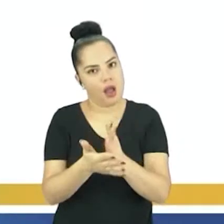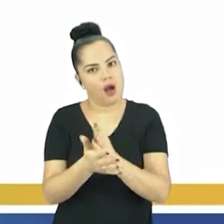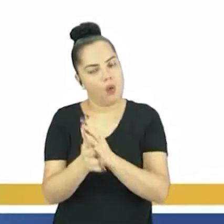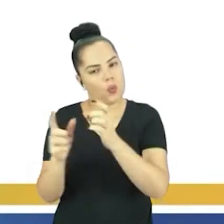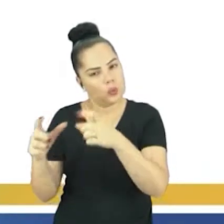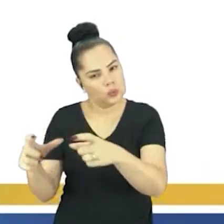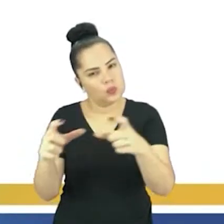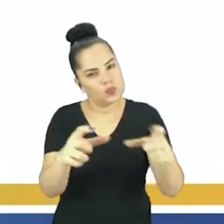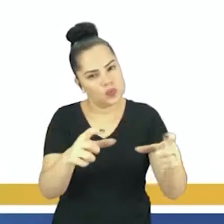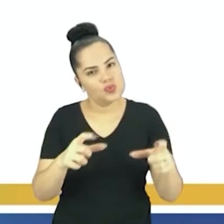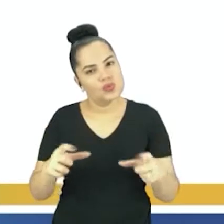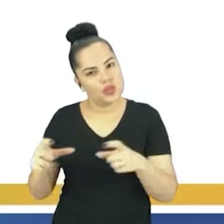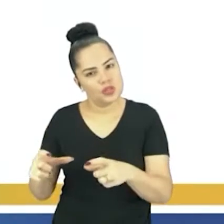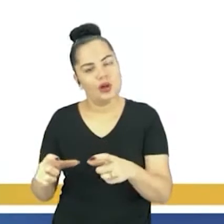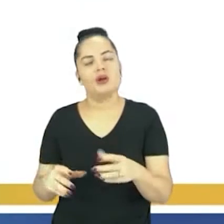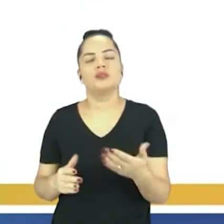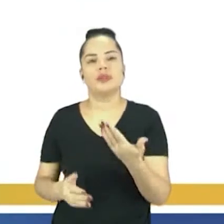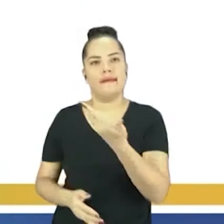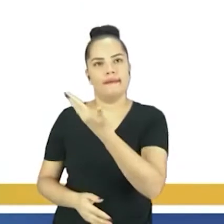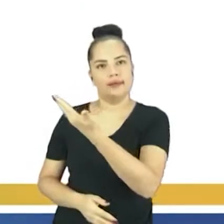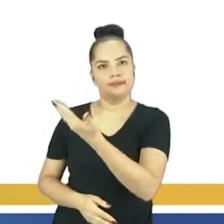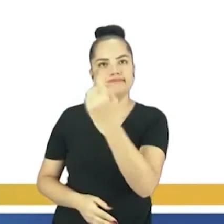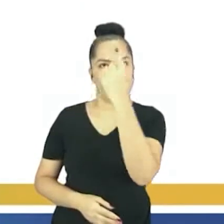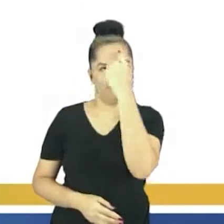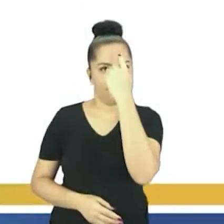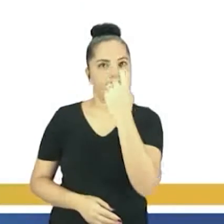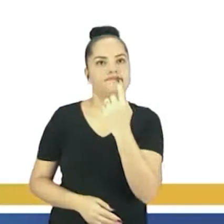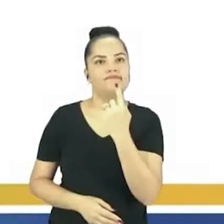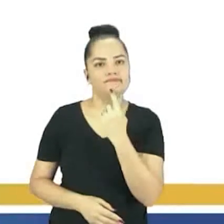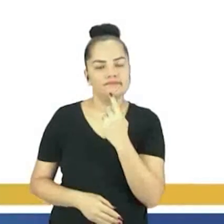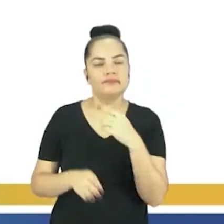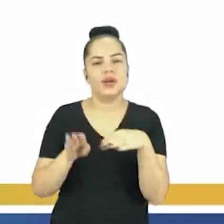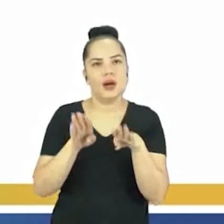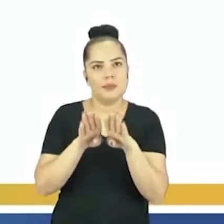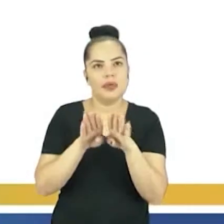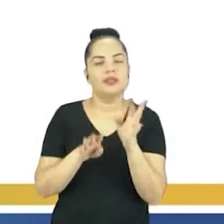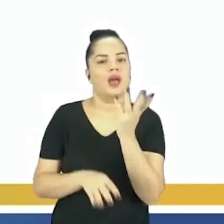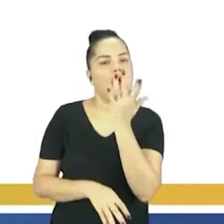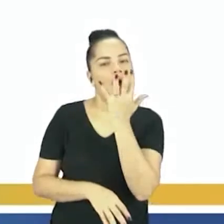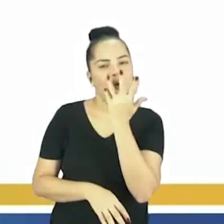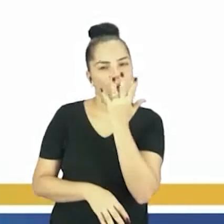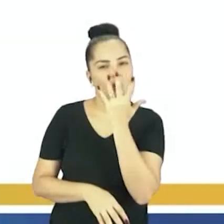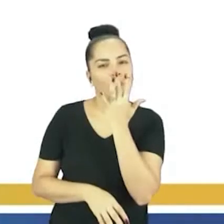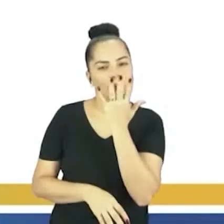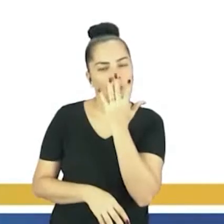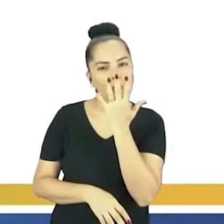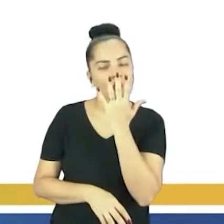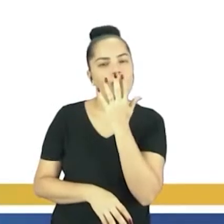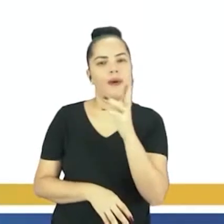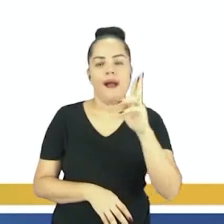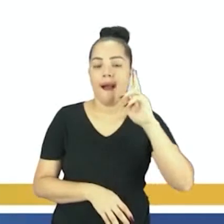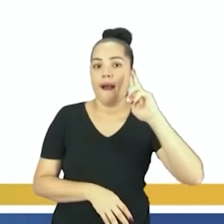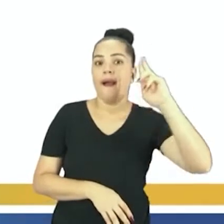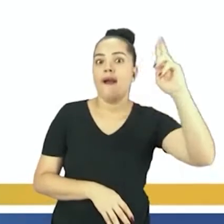Então, quando a gente olha nesse mapa e sua legenda, cada uma cor dessa que você vê no mapa, representa quem eram os